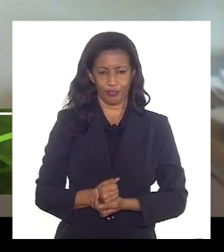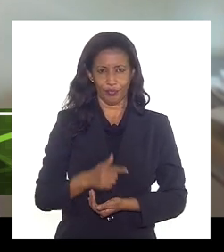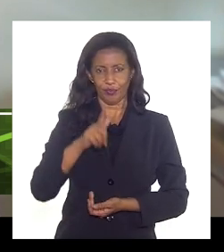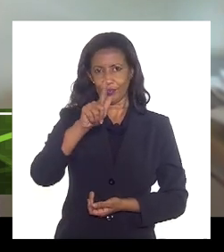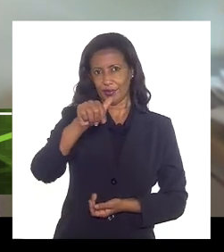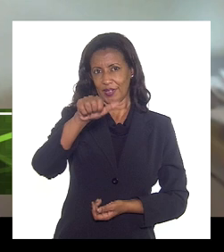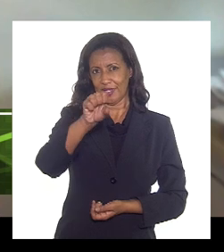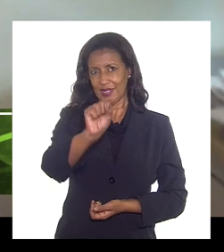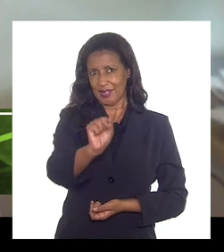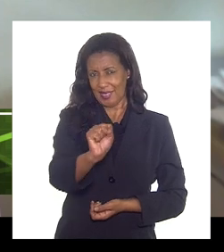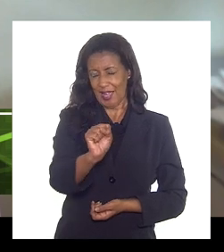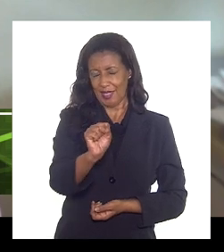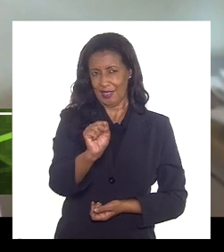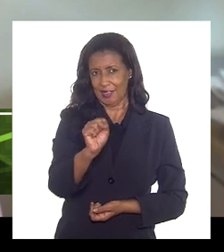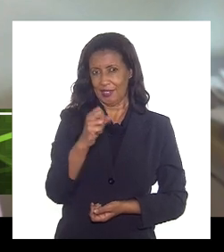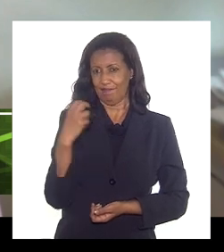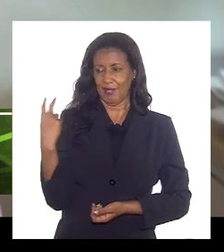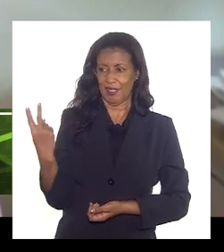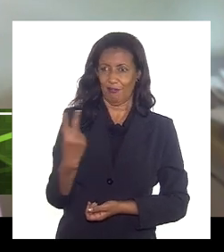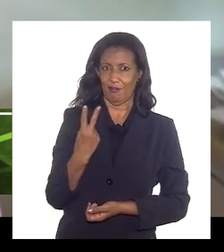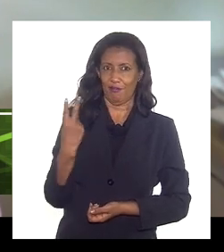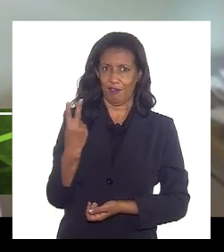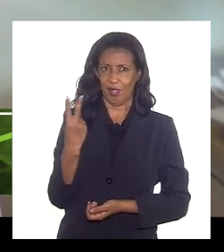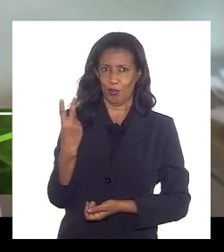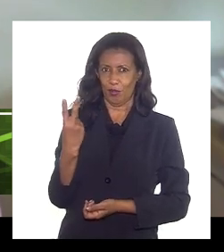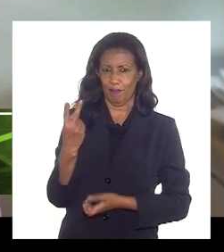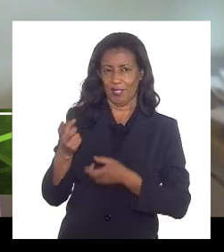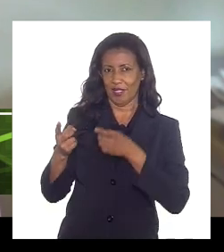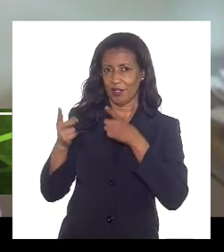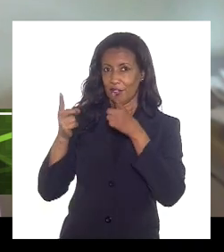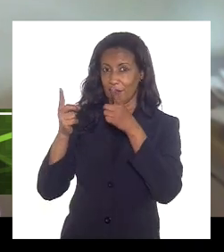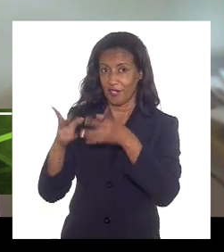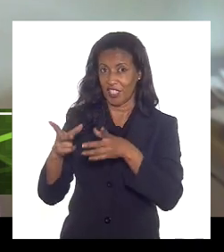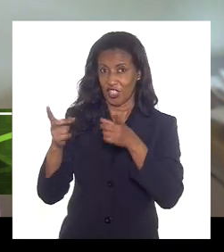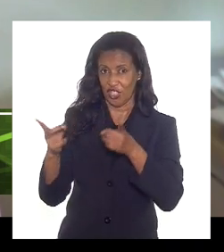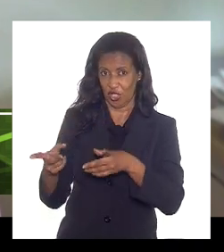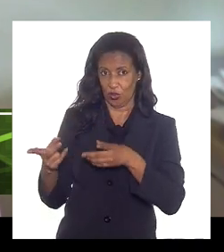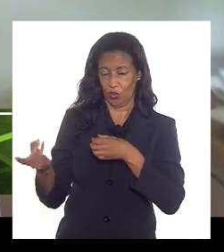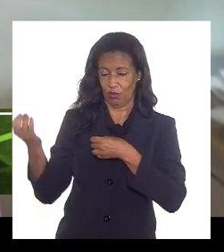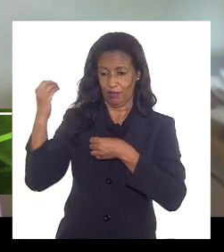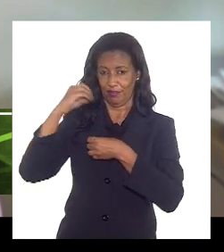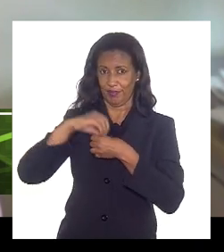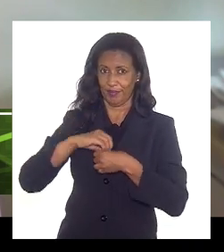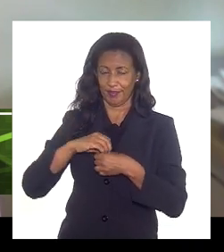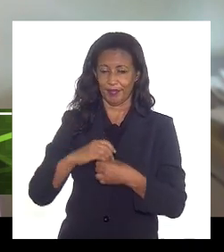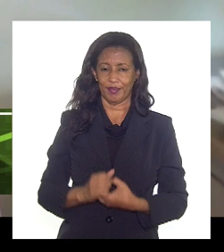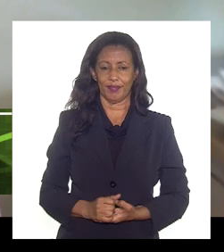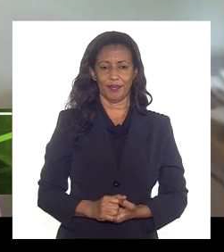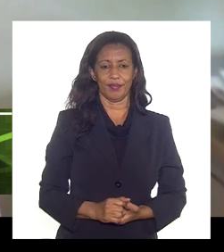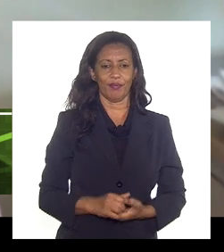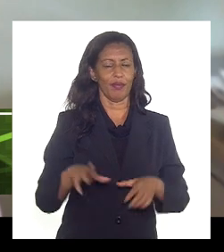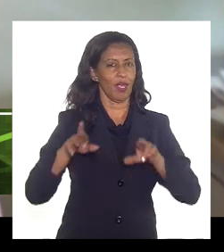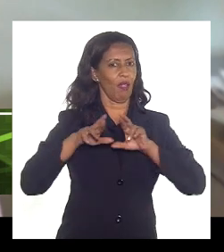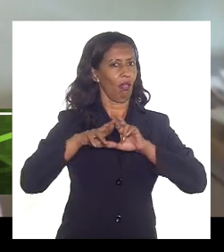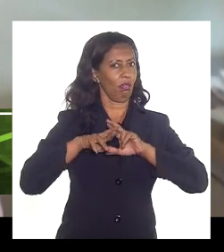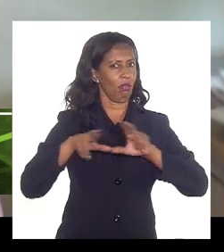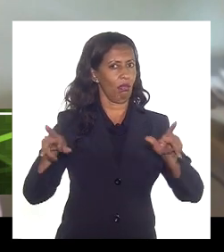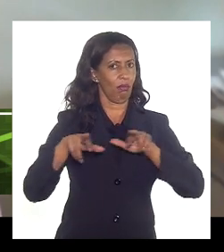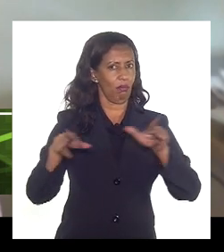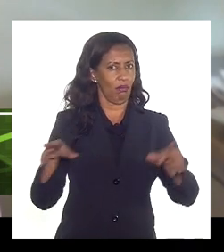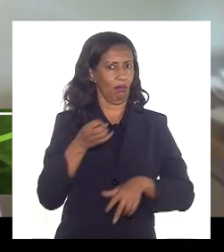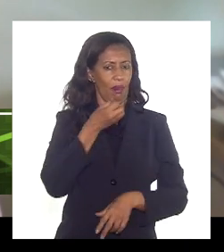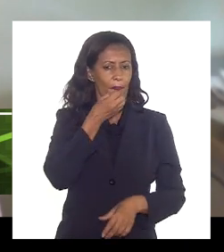gás está sendo colocado no mercado interno não é atrativo